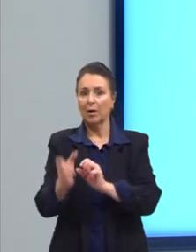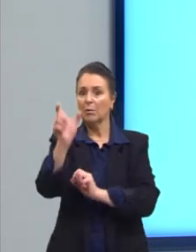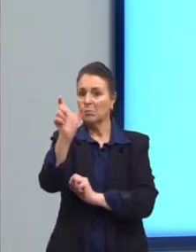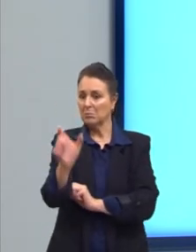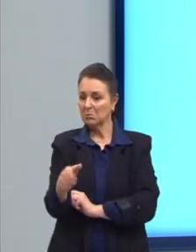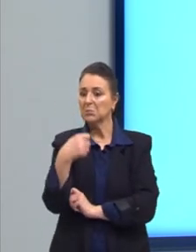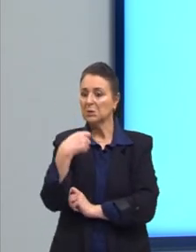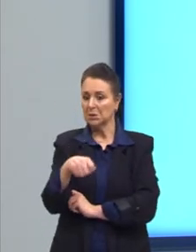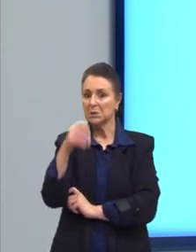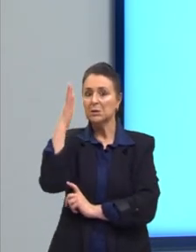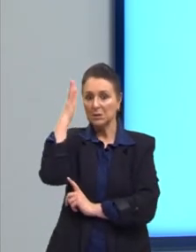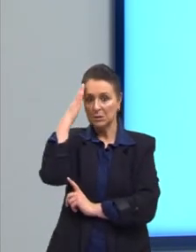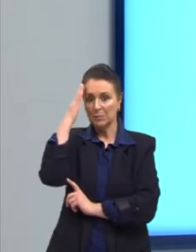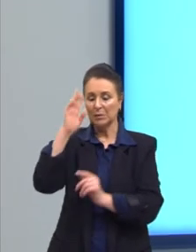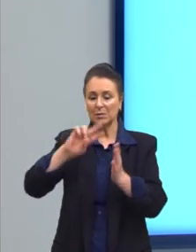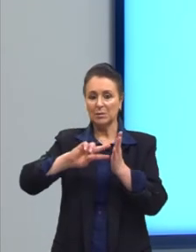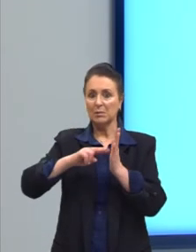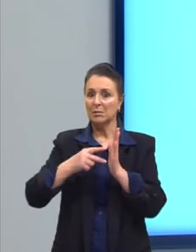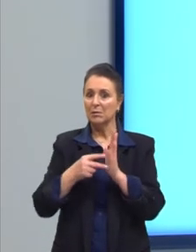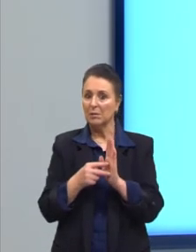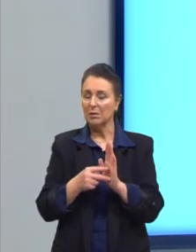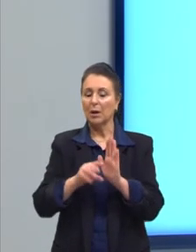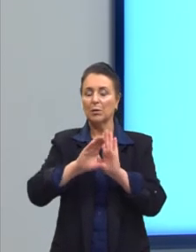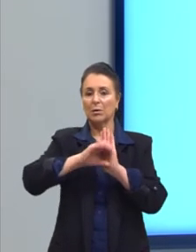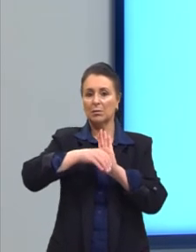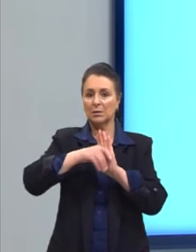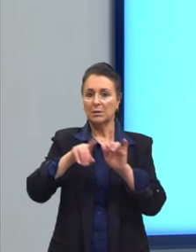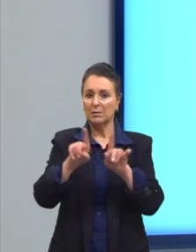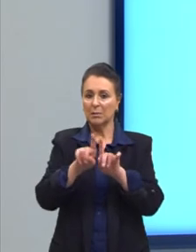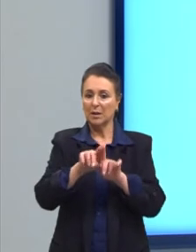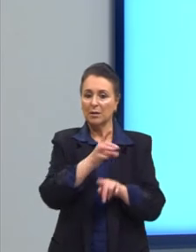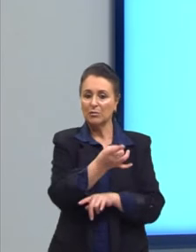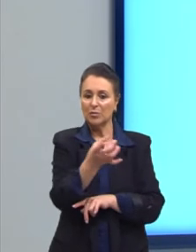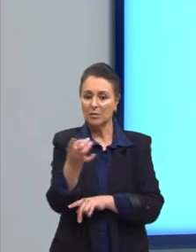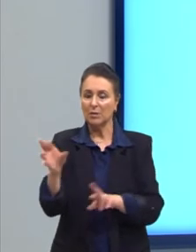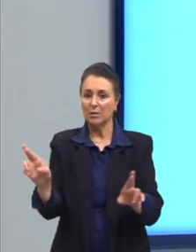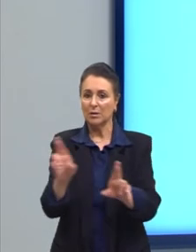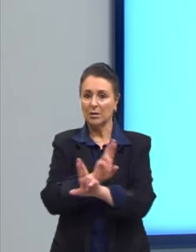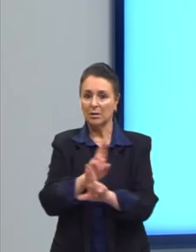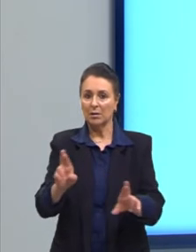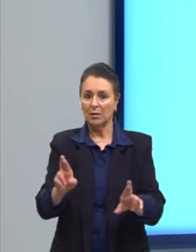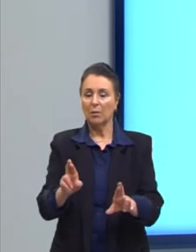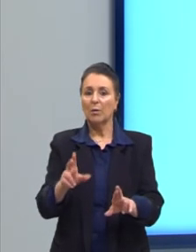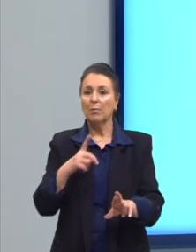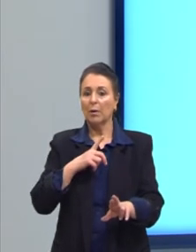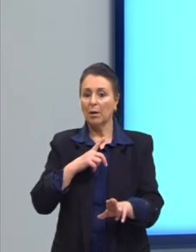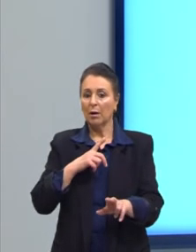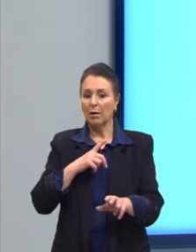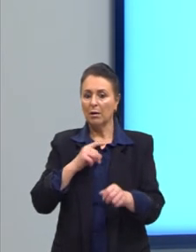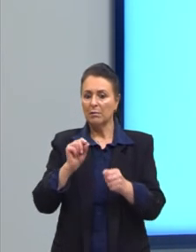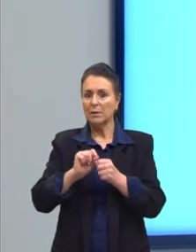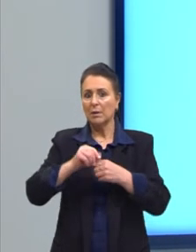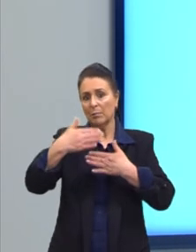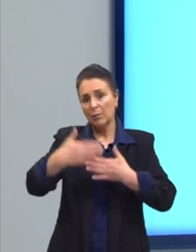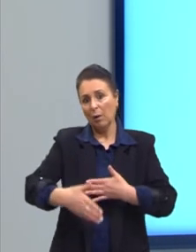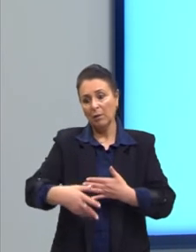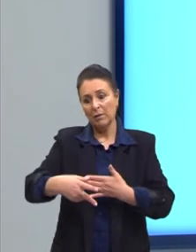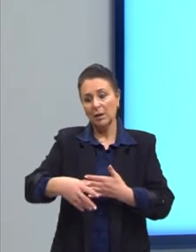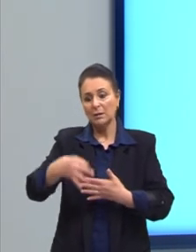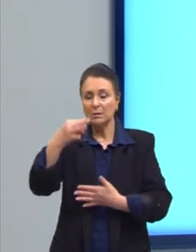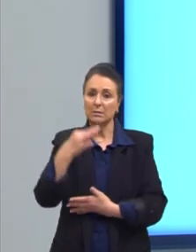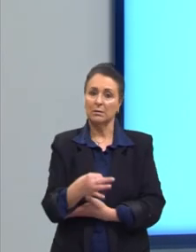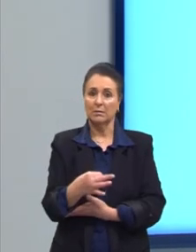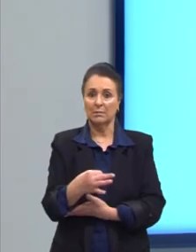saber o que que quer dizer o conceito de cada relação para poder acertar aí bem nessa questão aqui.